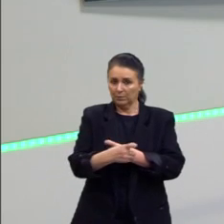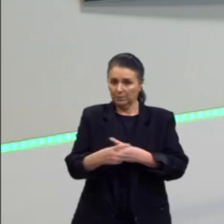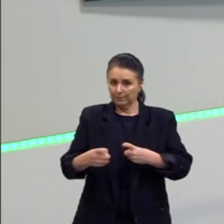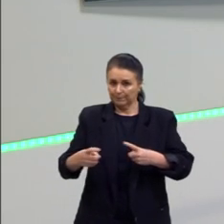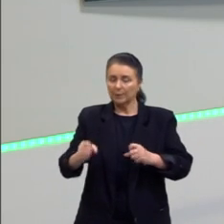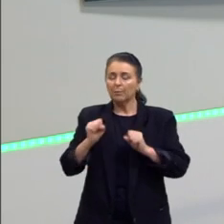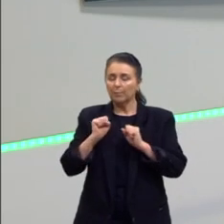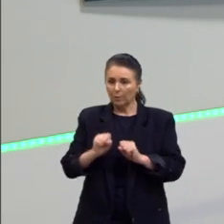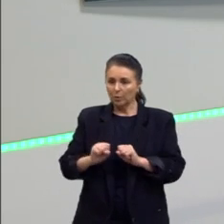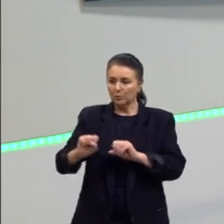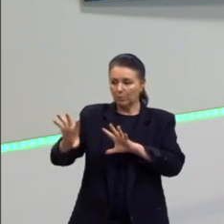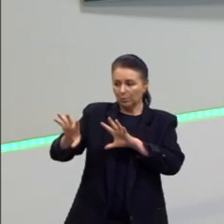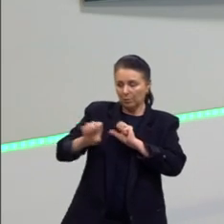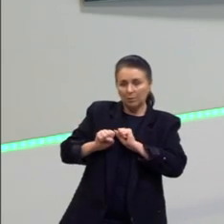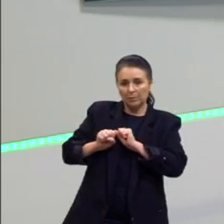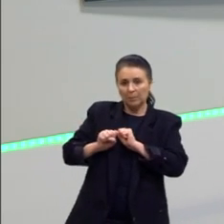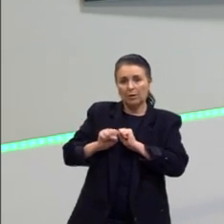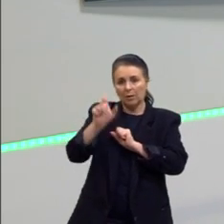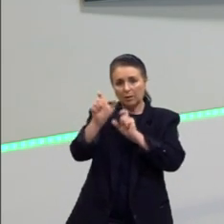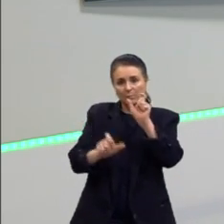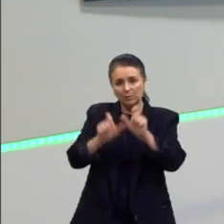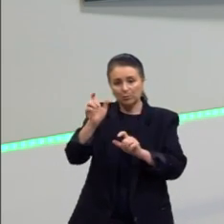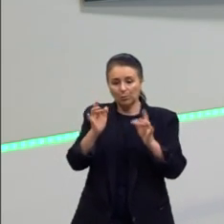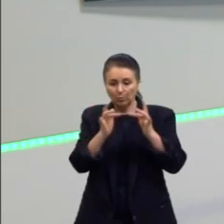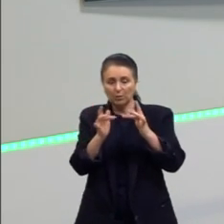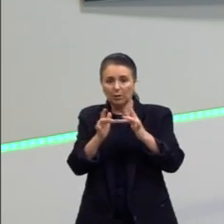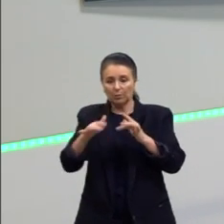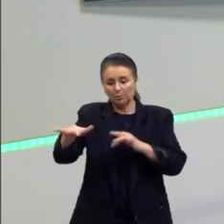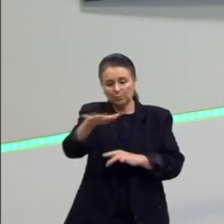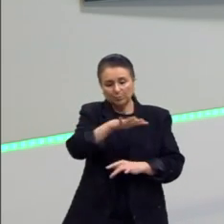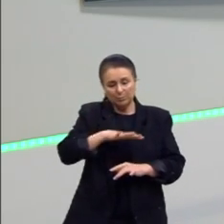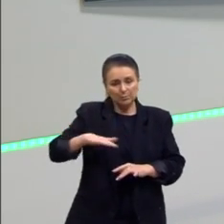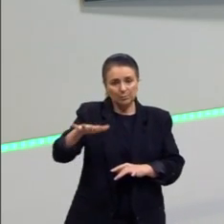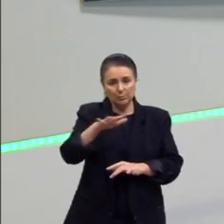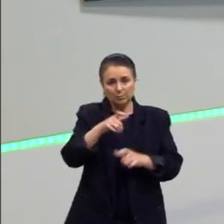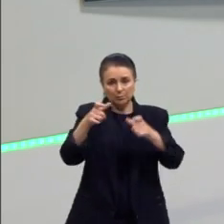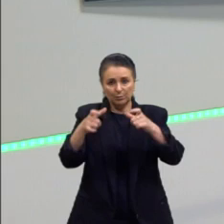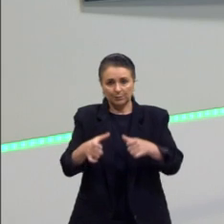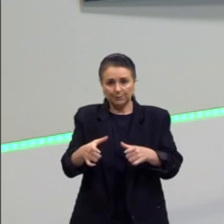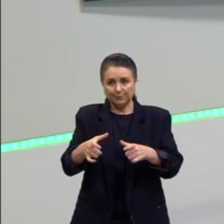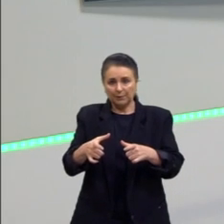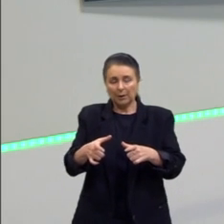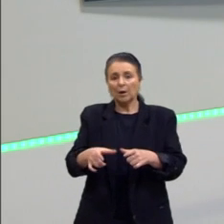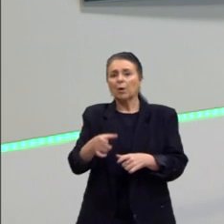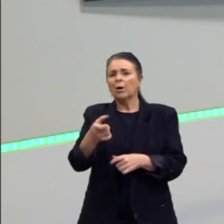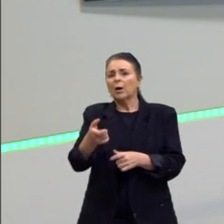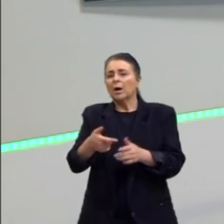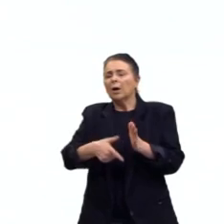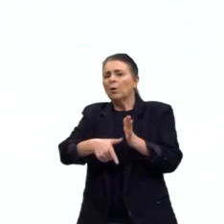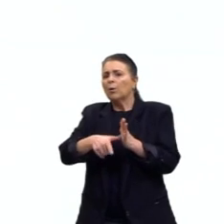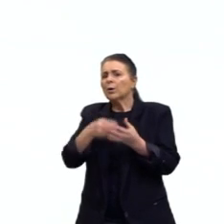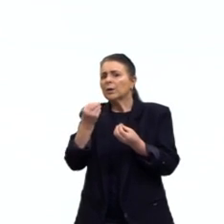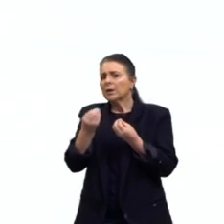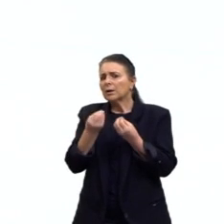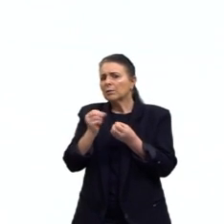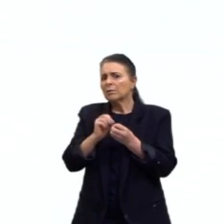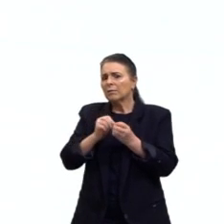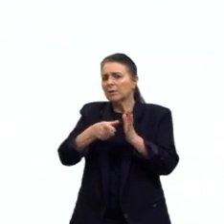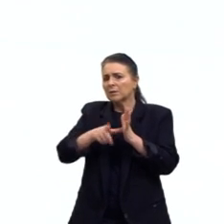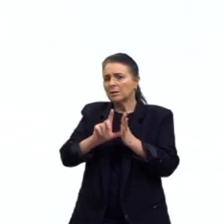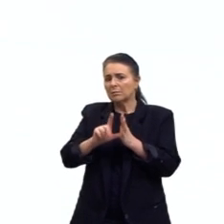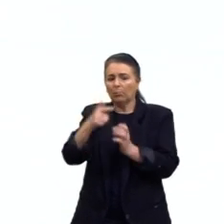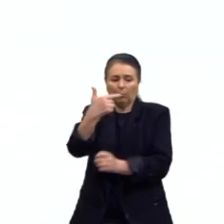contaminar pessoas do ambiente, que tem contato com esse mesmo ambiente. A profilaxia, a prevenção, então, é a